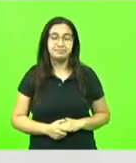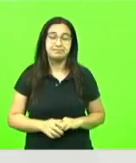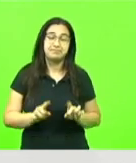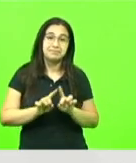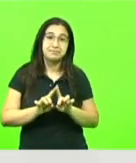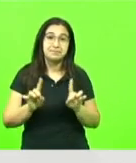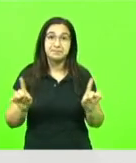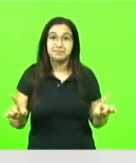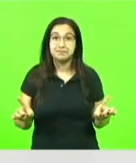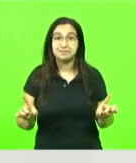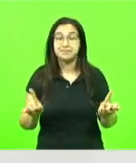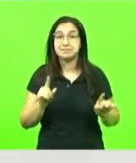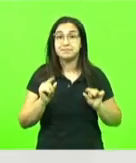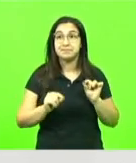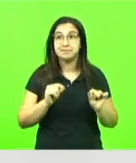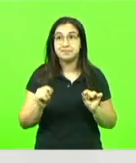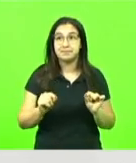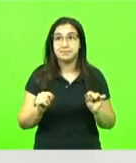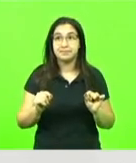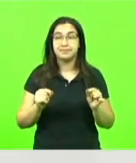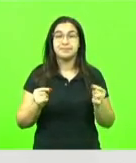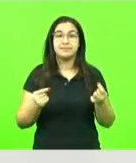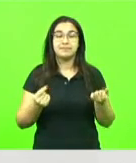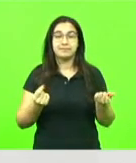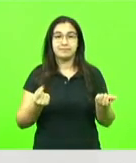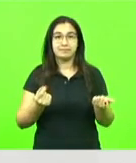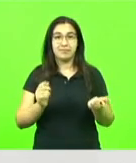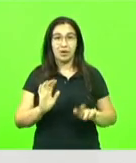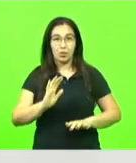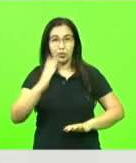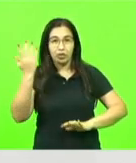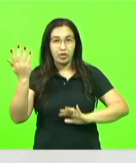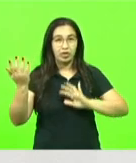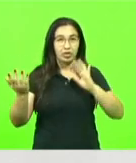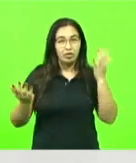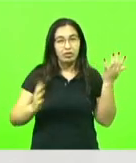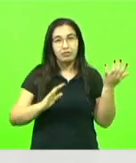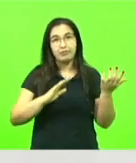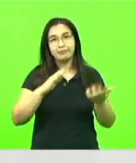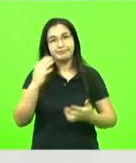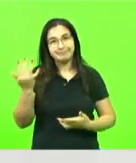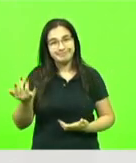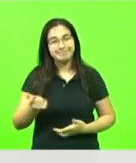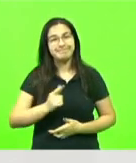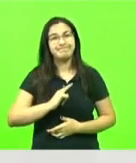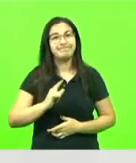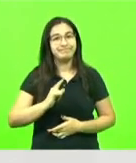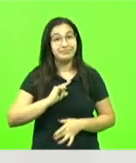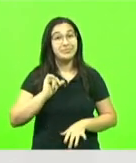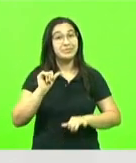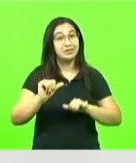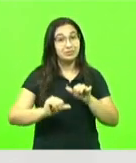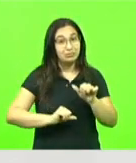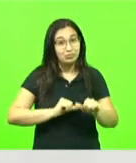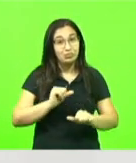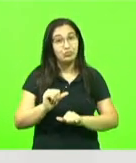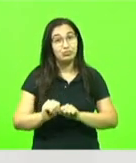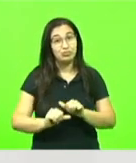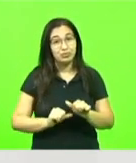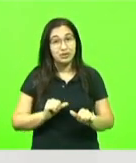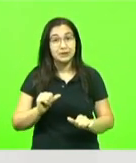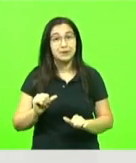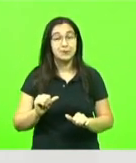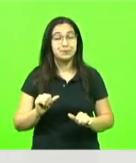Mas, com a modernidade e com o passar do tempo, isso vem se alterando, isso vem tomando uma